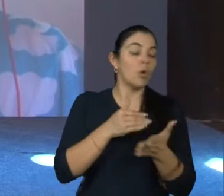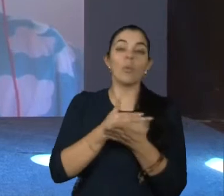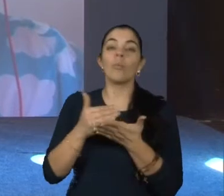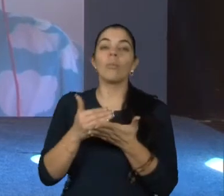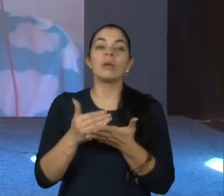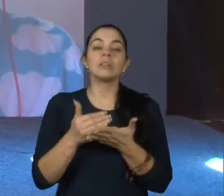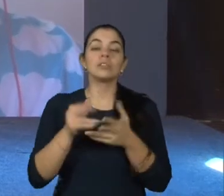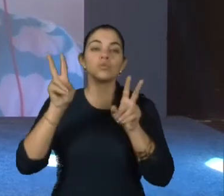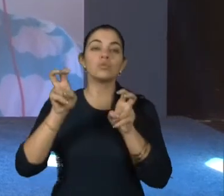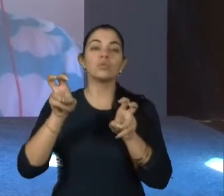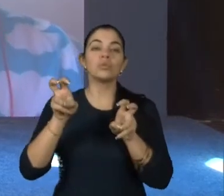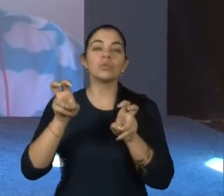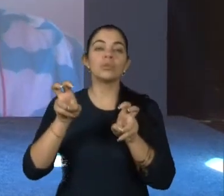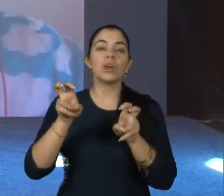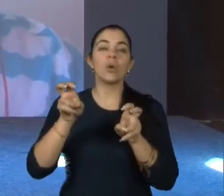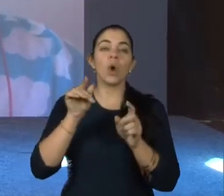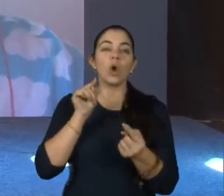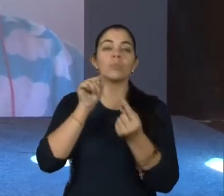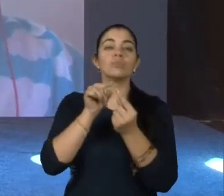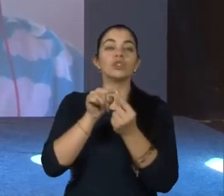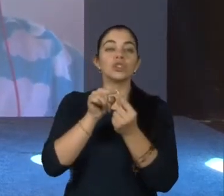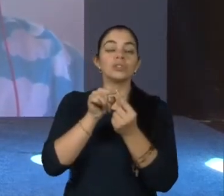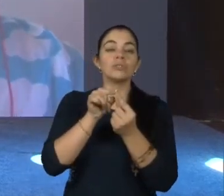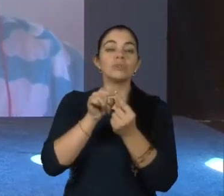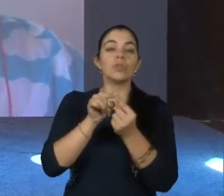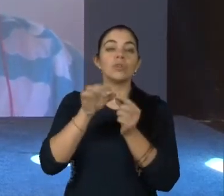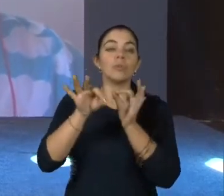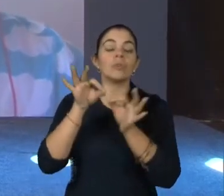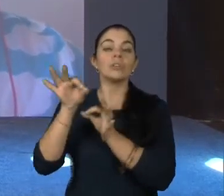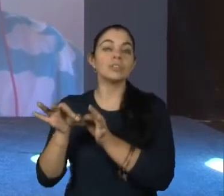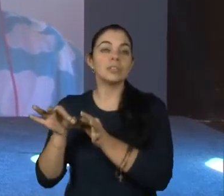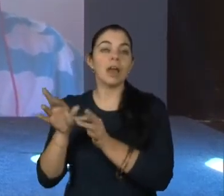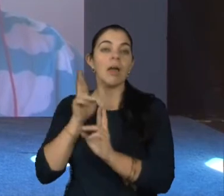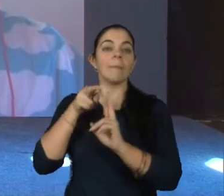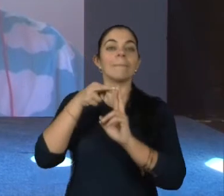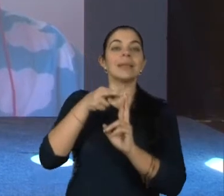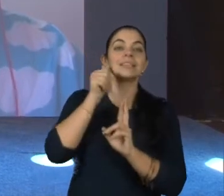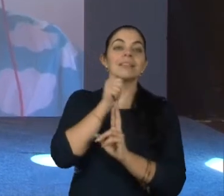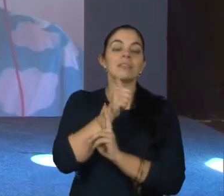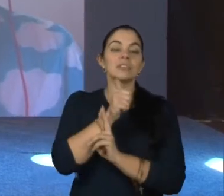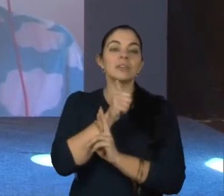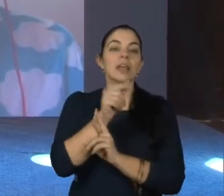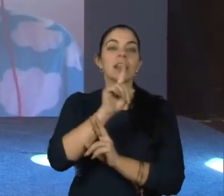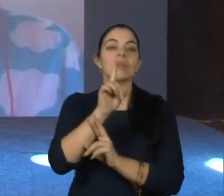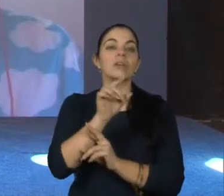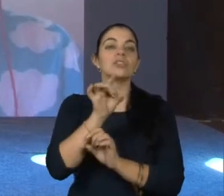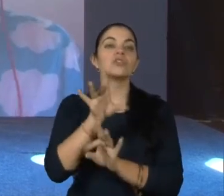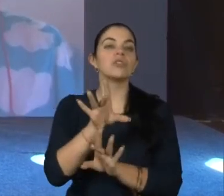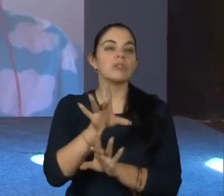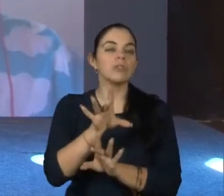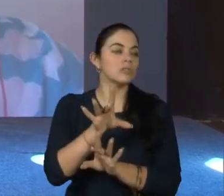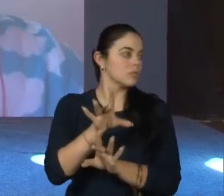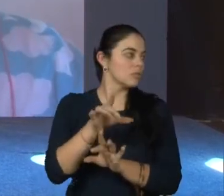sobre, o intuito do começo do projeto, o intuito da representatividade sempre foi não só empobar, que eu sou o clonismo,